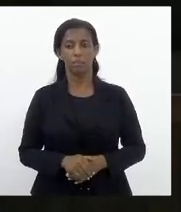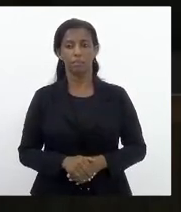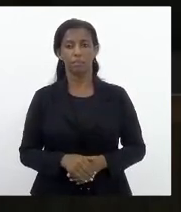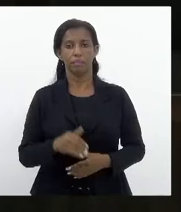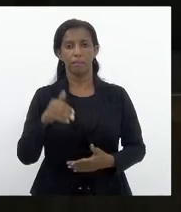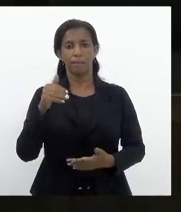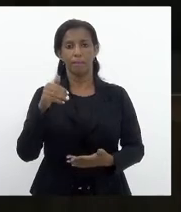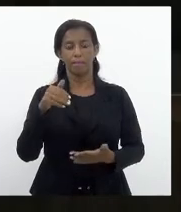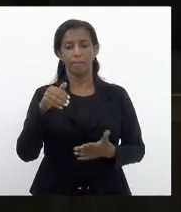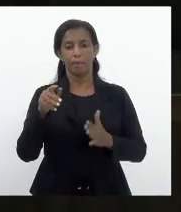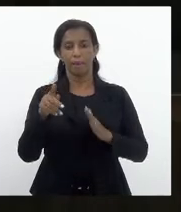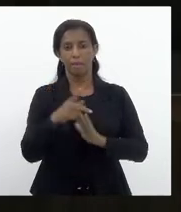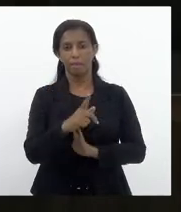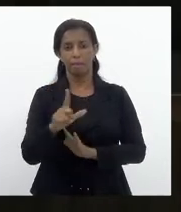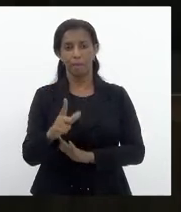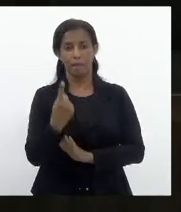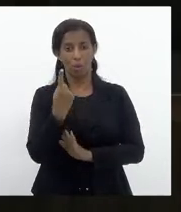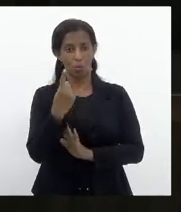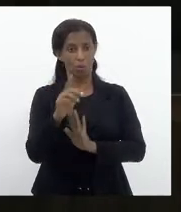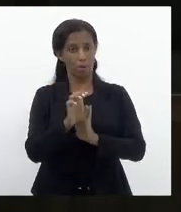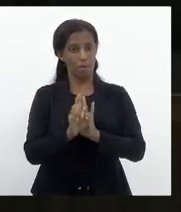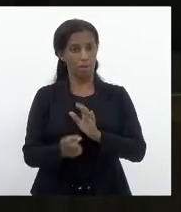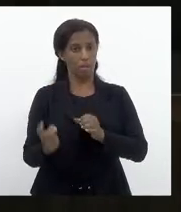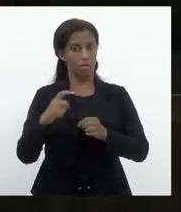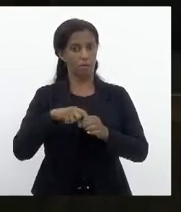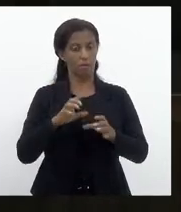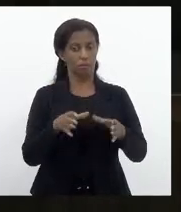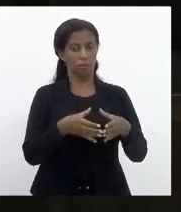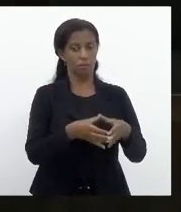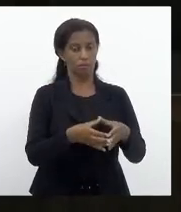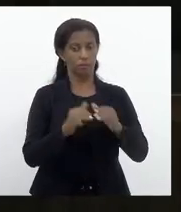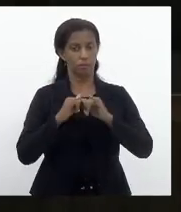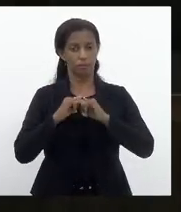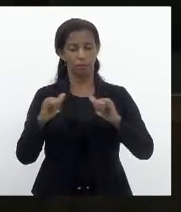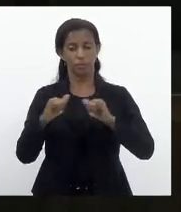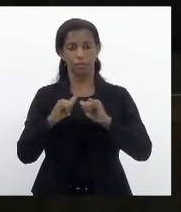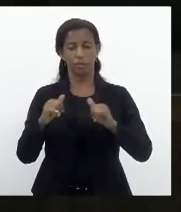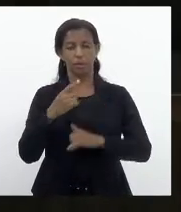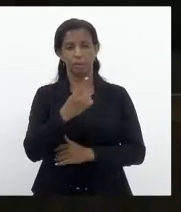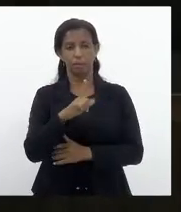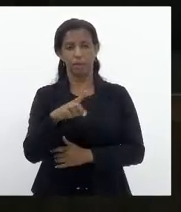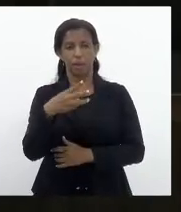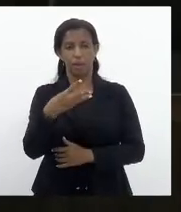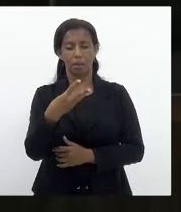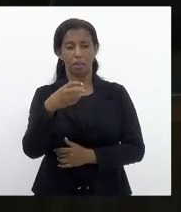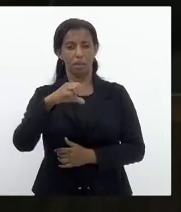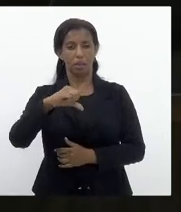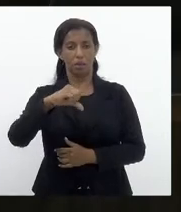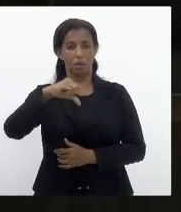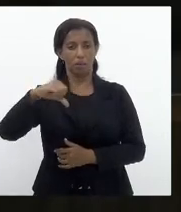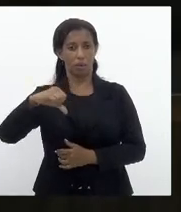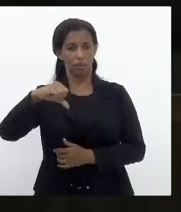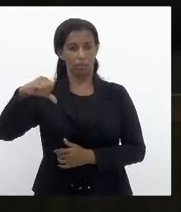projeto recebeu uma emenda e retorna às comissões. Anuncio o projeto de lei número 3999 de